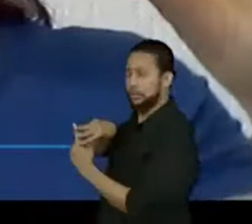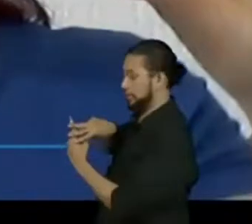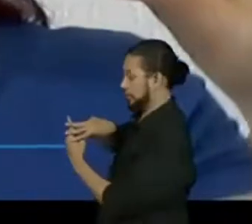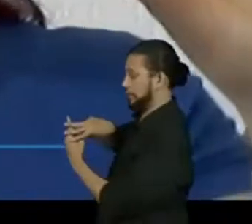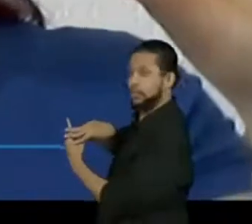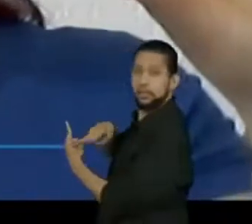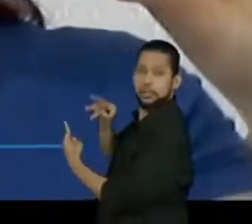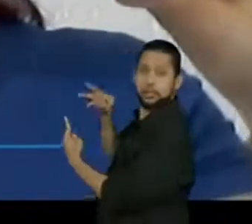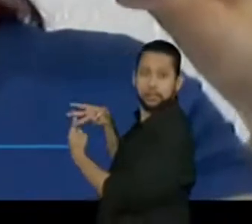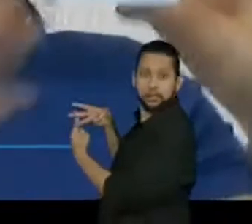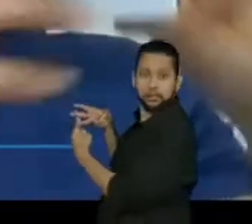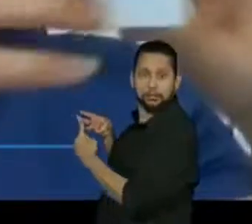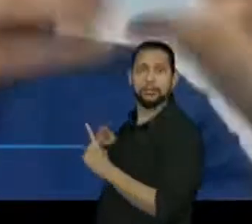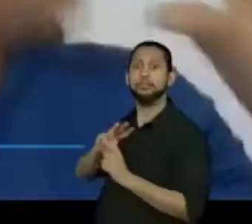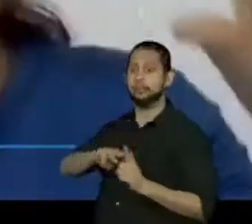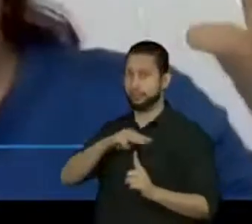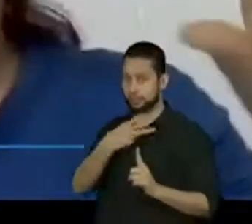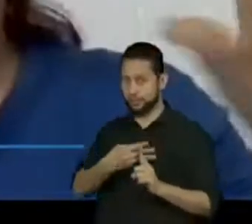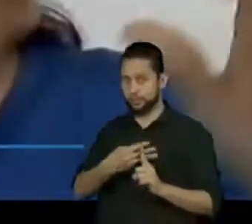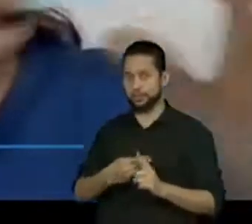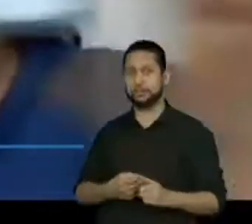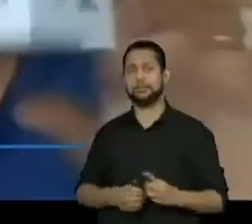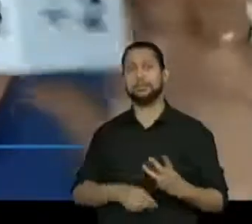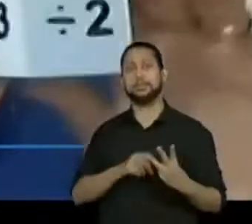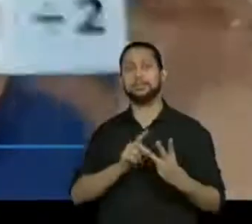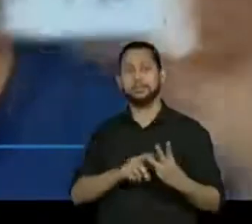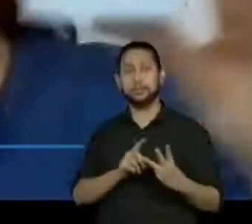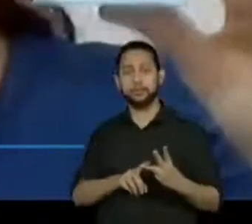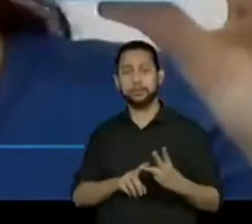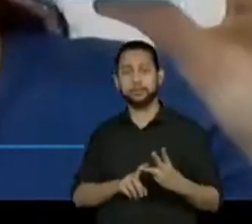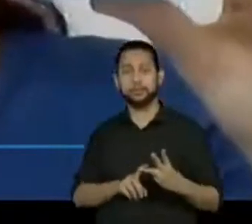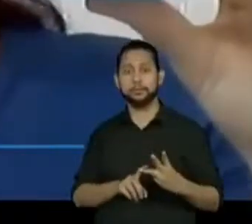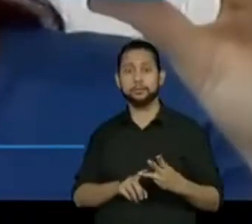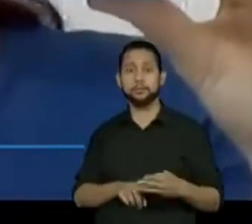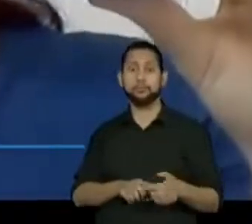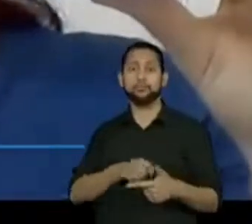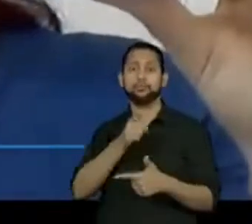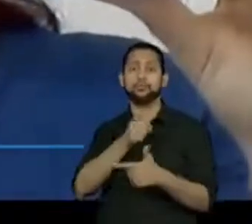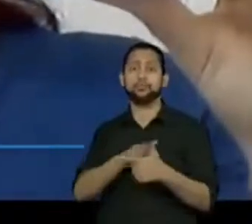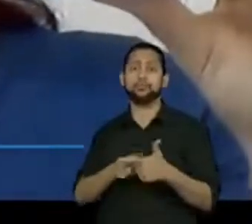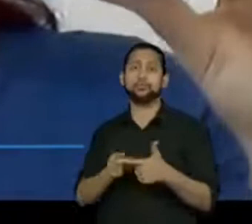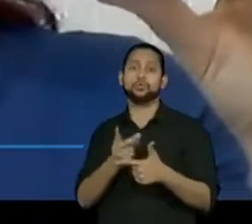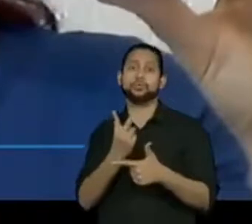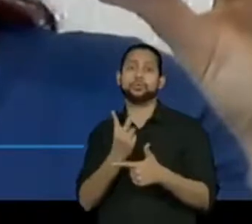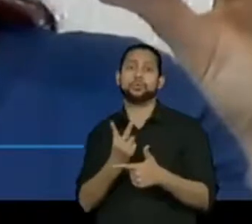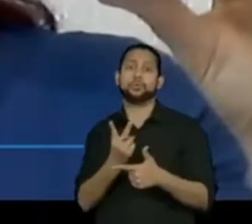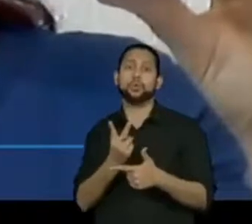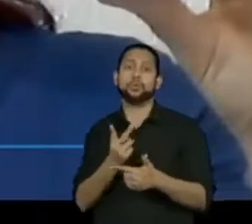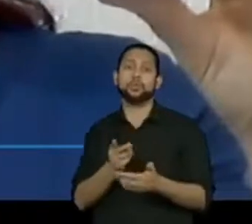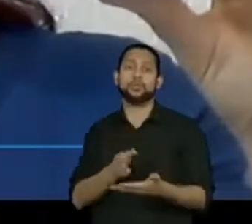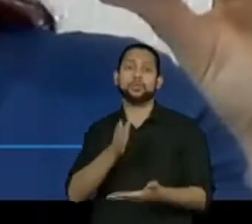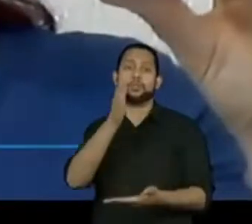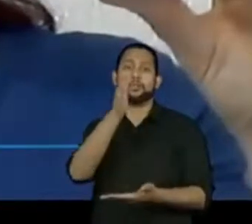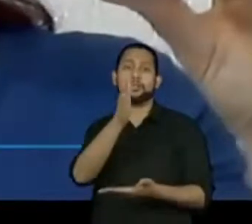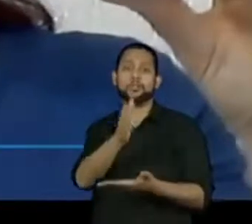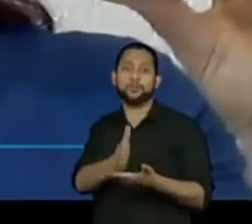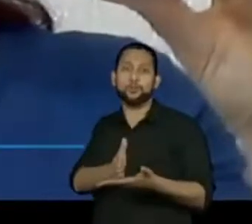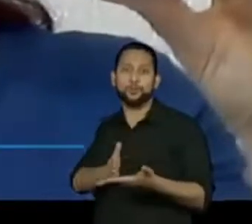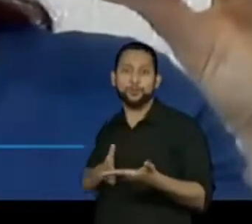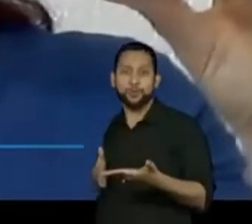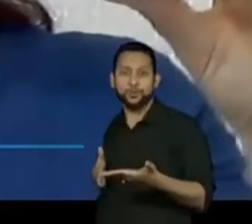E no último desafio, nós vamos dividir a receita na